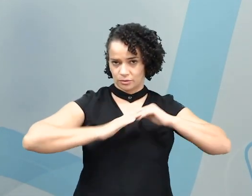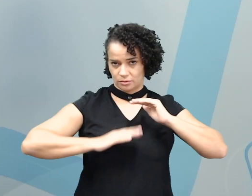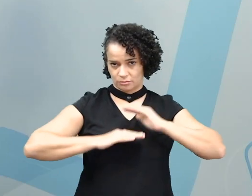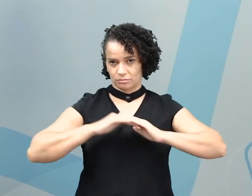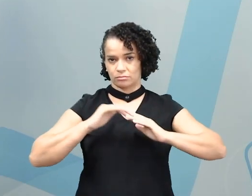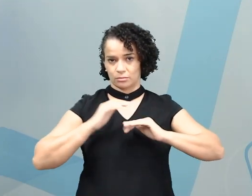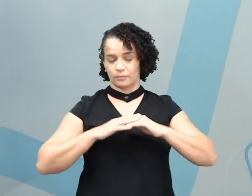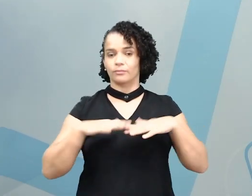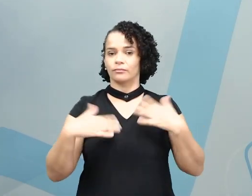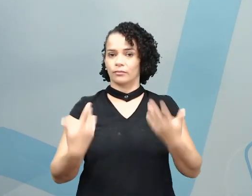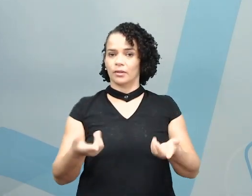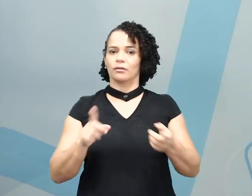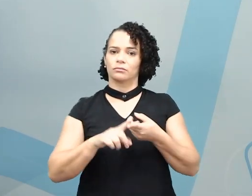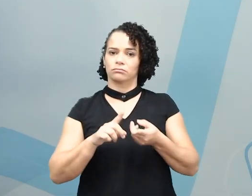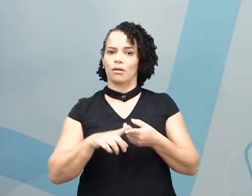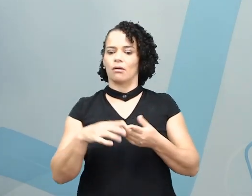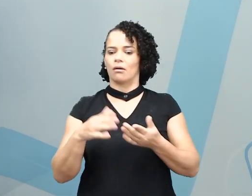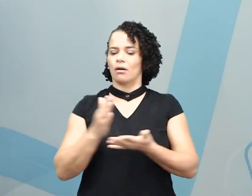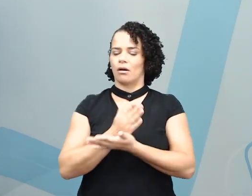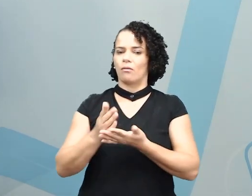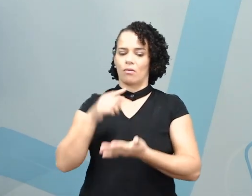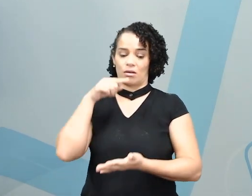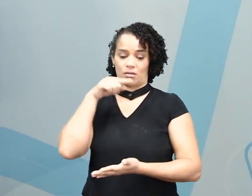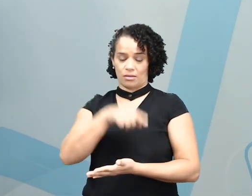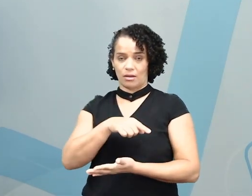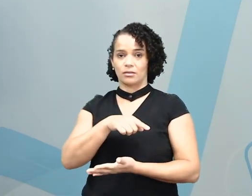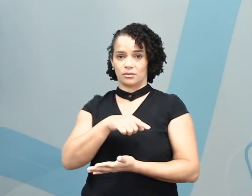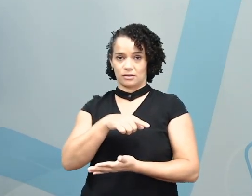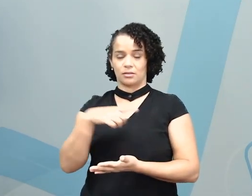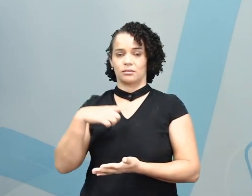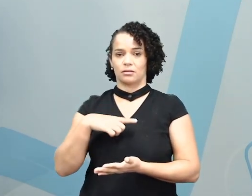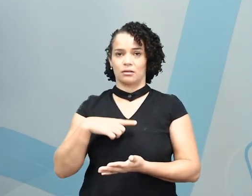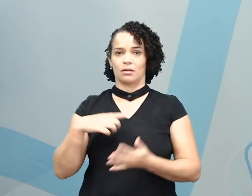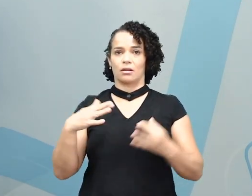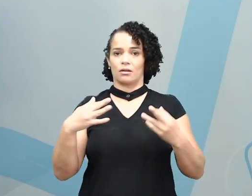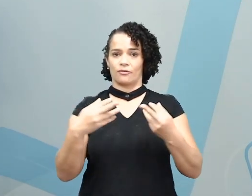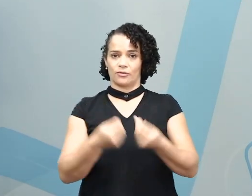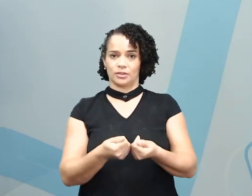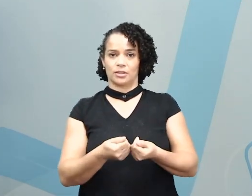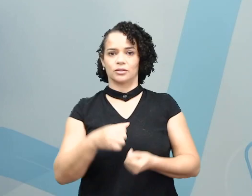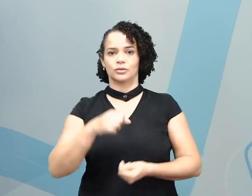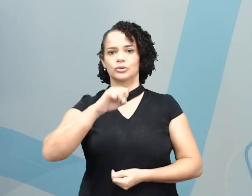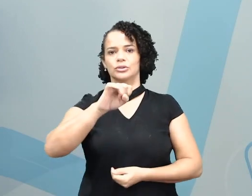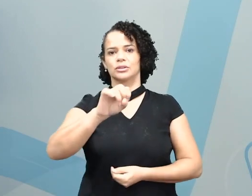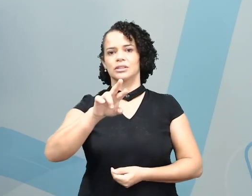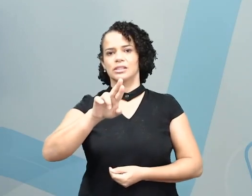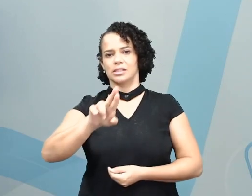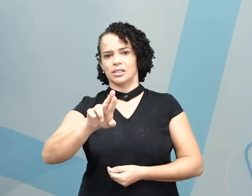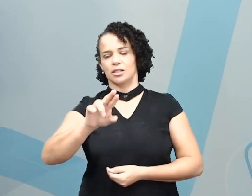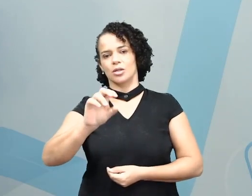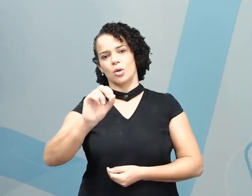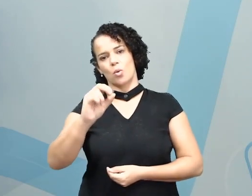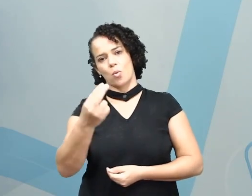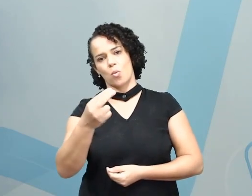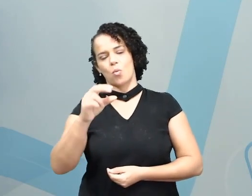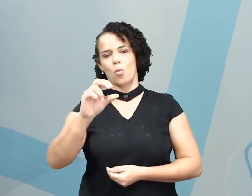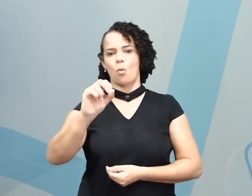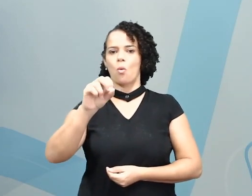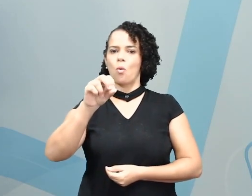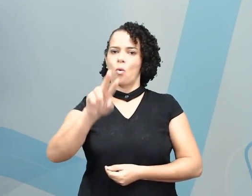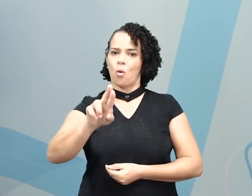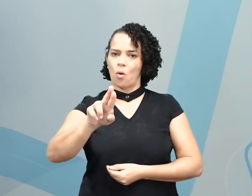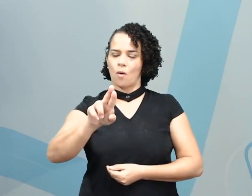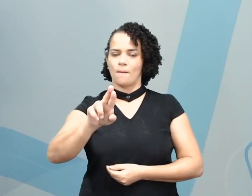algumas profissões terminadas em ir ou or. Por